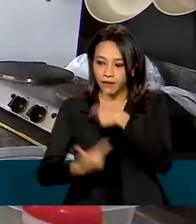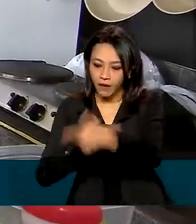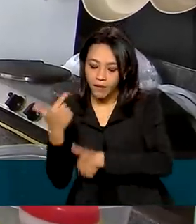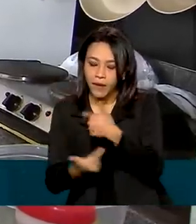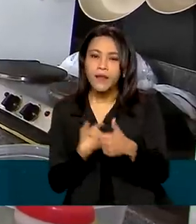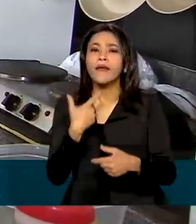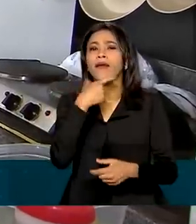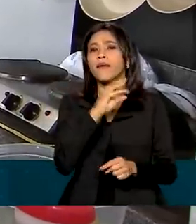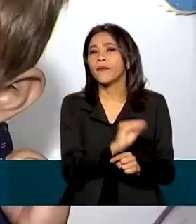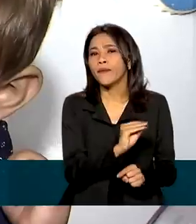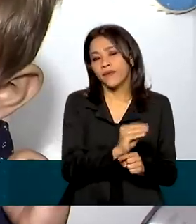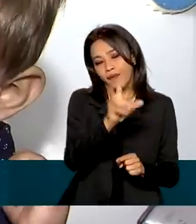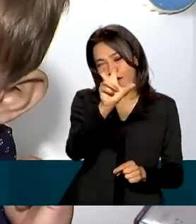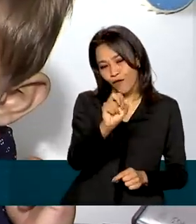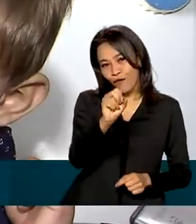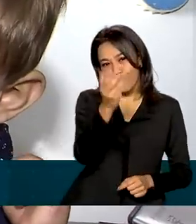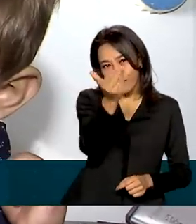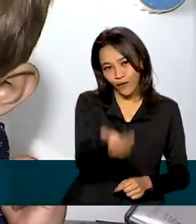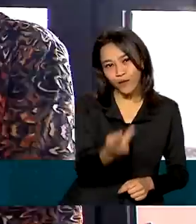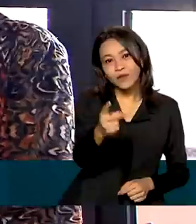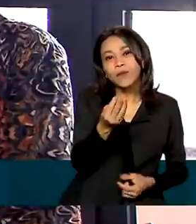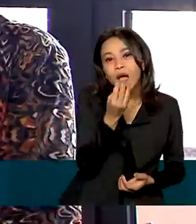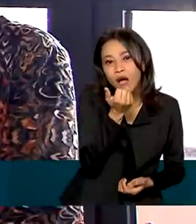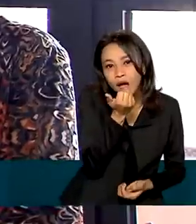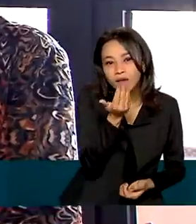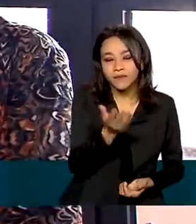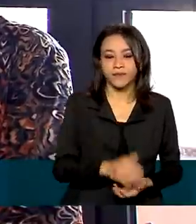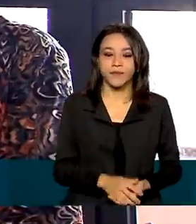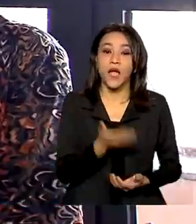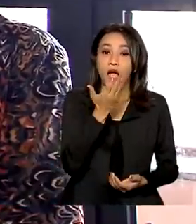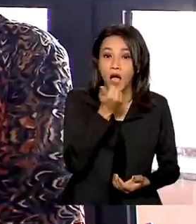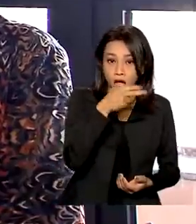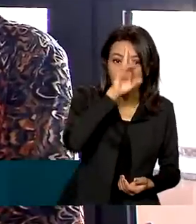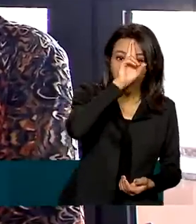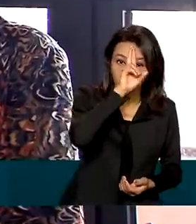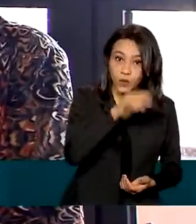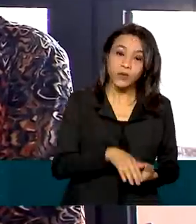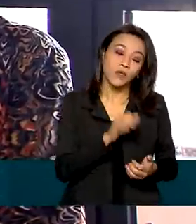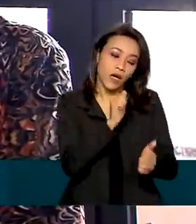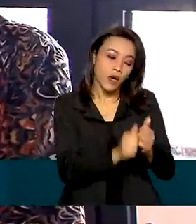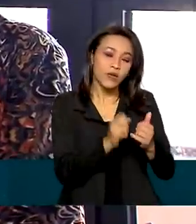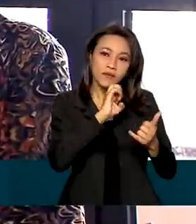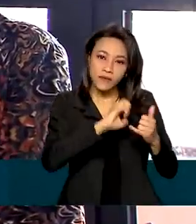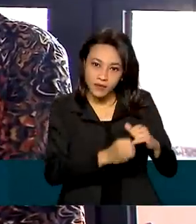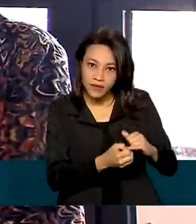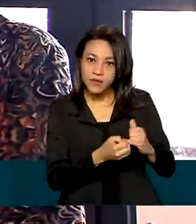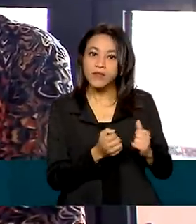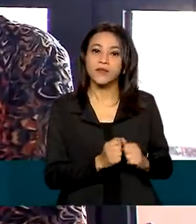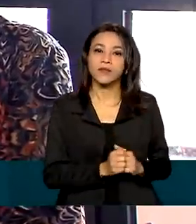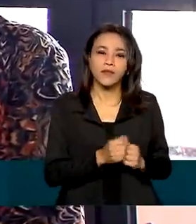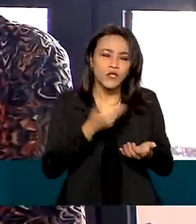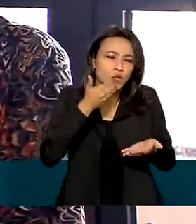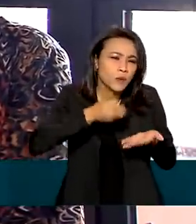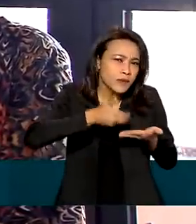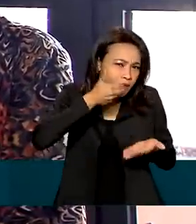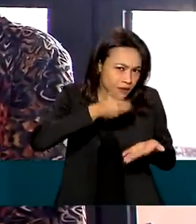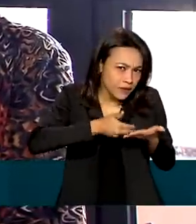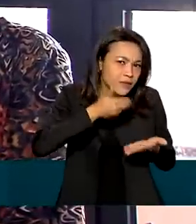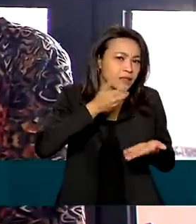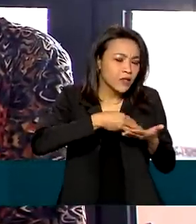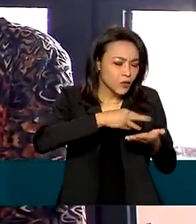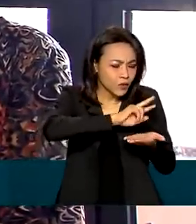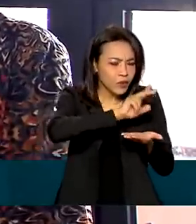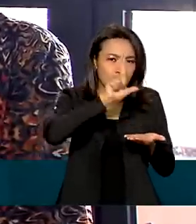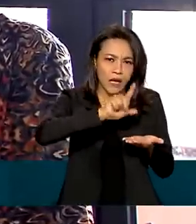avó Sebastiana quem cuida de sua alimentação. No almoço, arroz, feijão, uma sopinha com